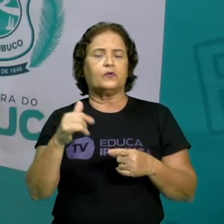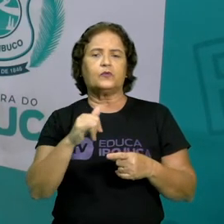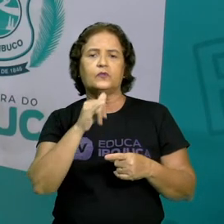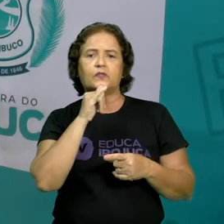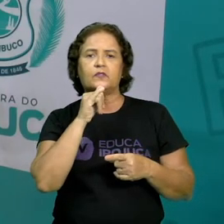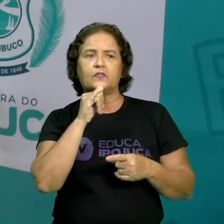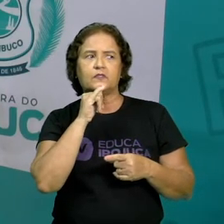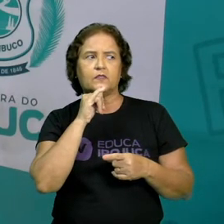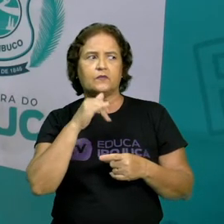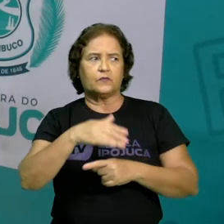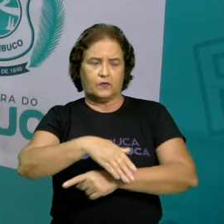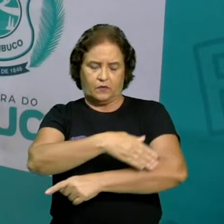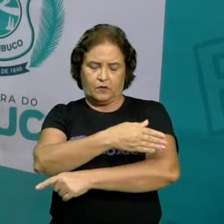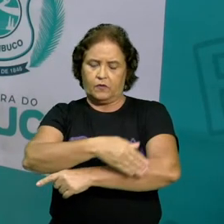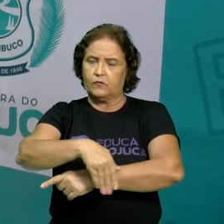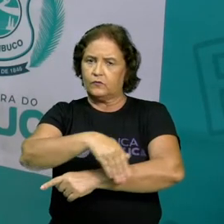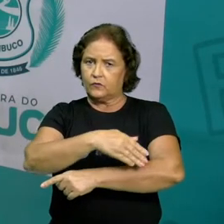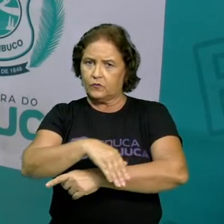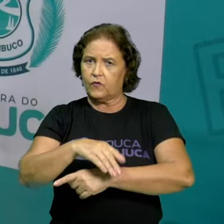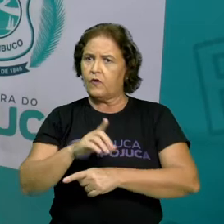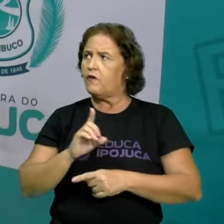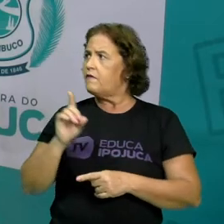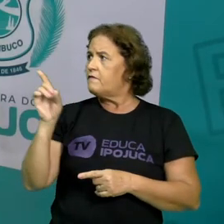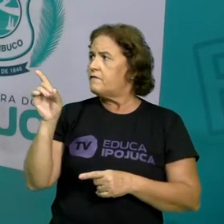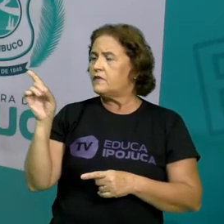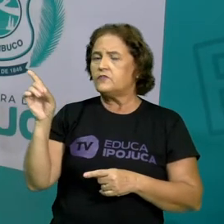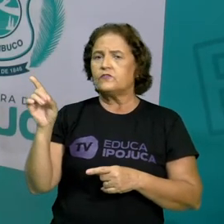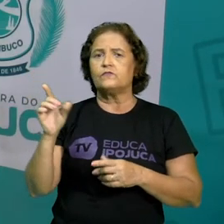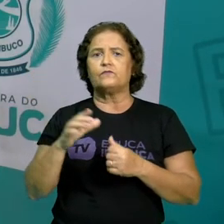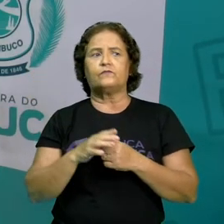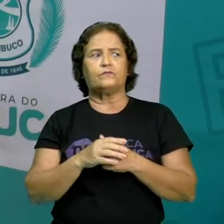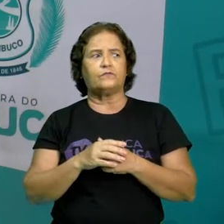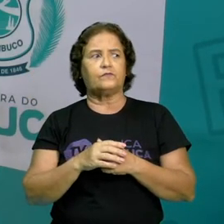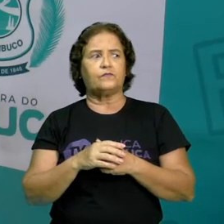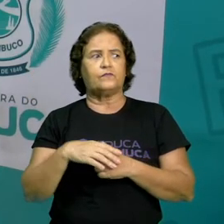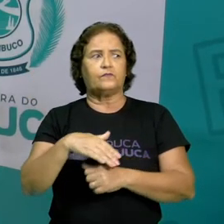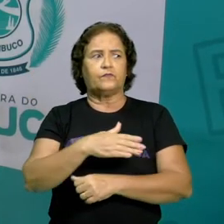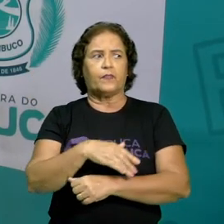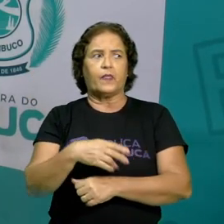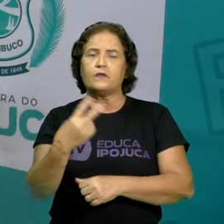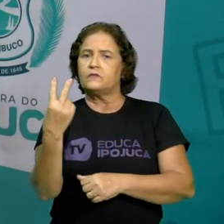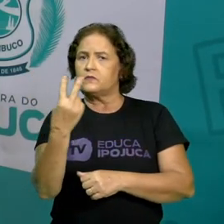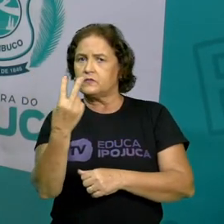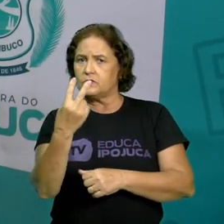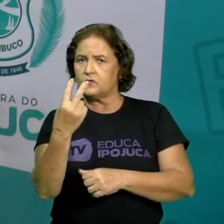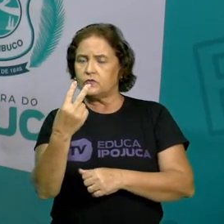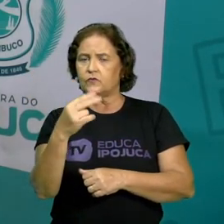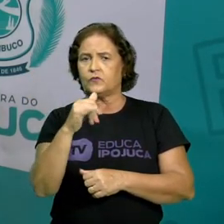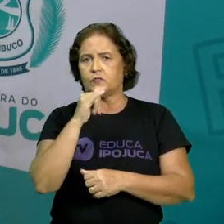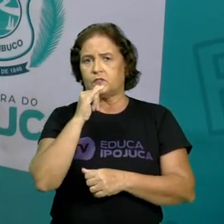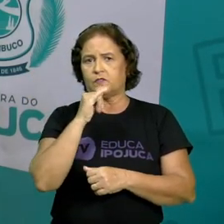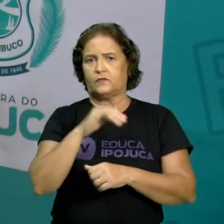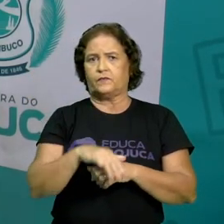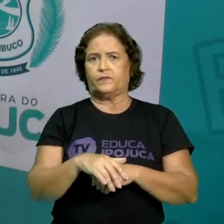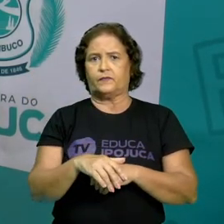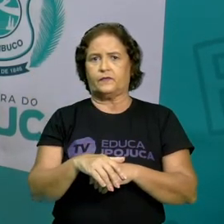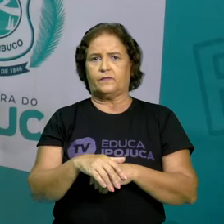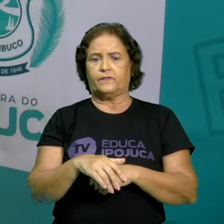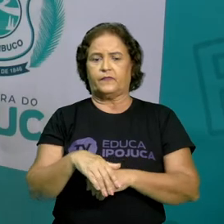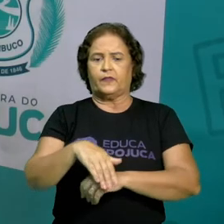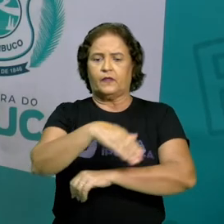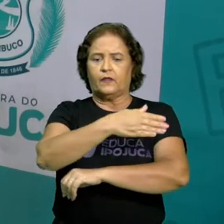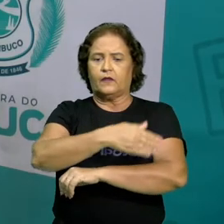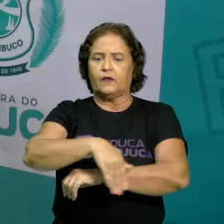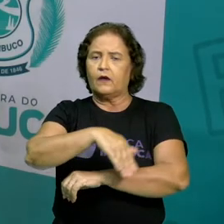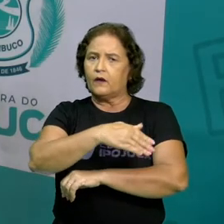tipo de ruas. Observem aqui essa movimentação. Então, aqui nessa rua, aqui nesse exemplo, esta